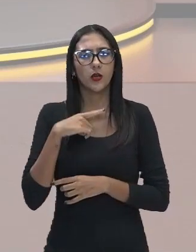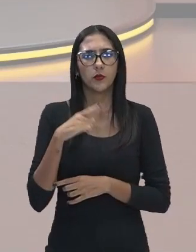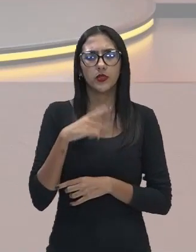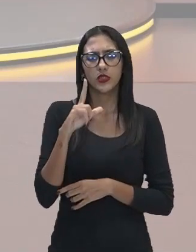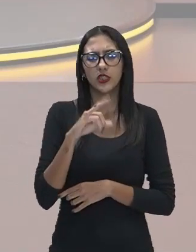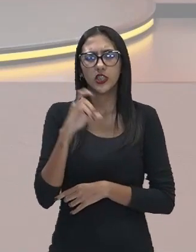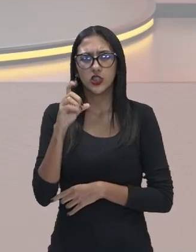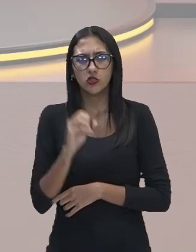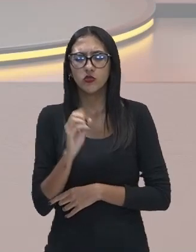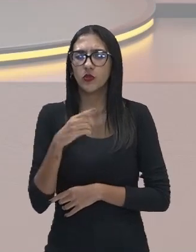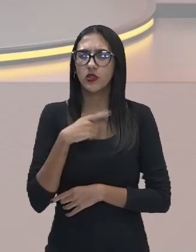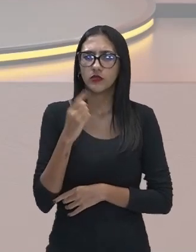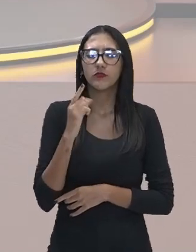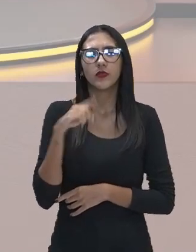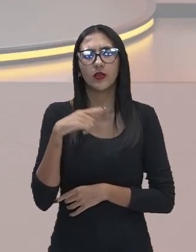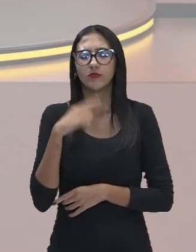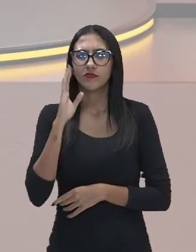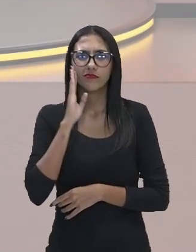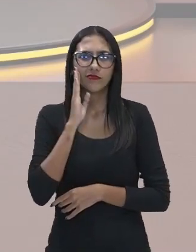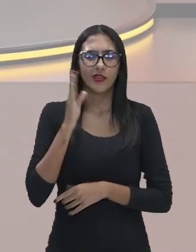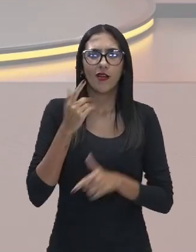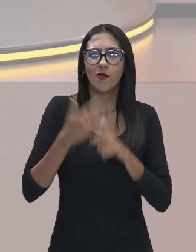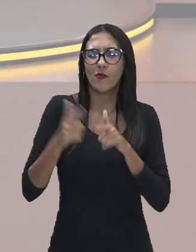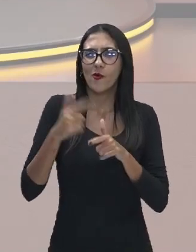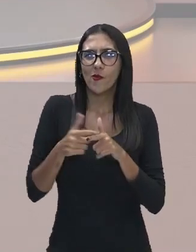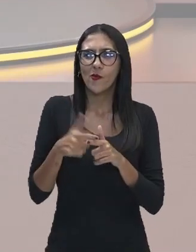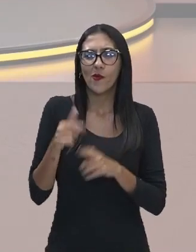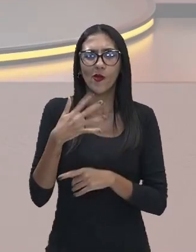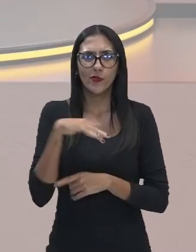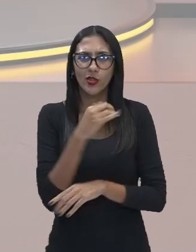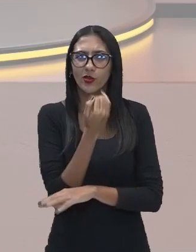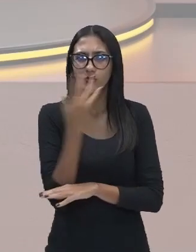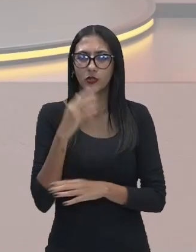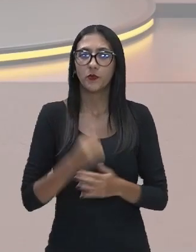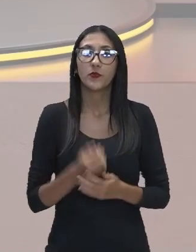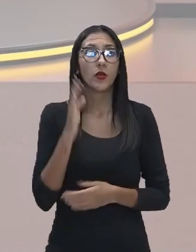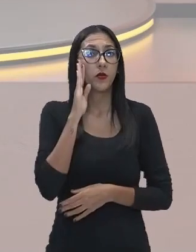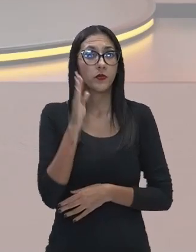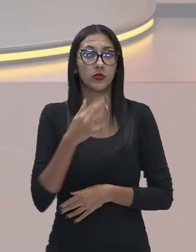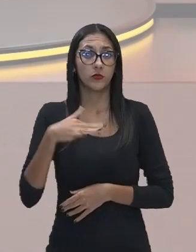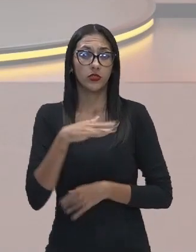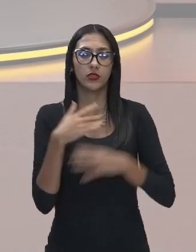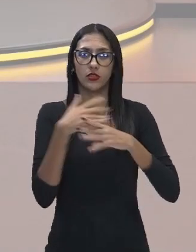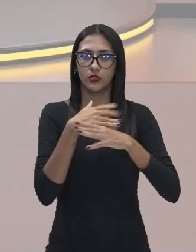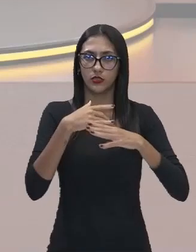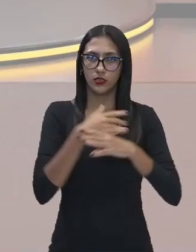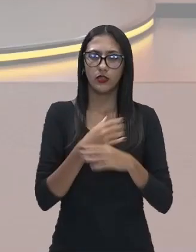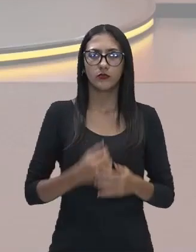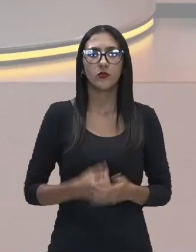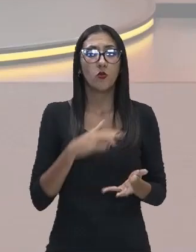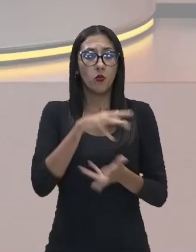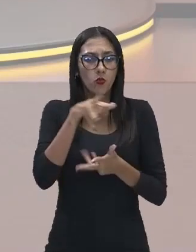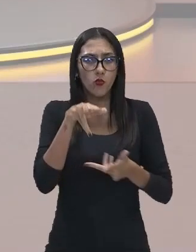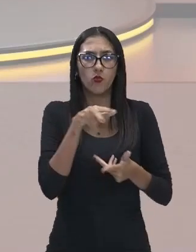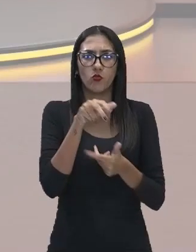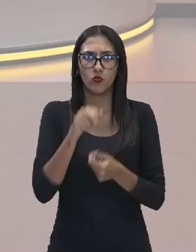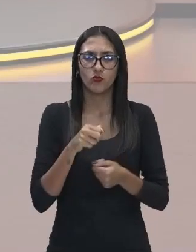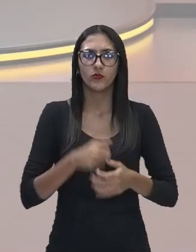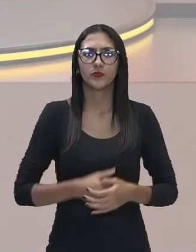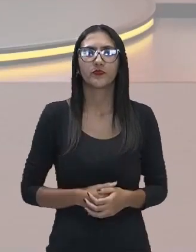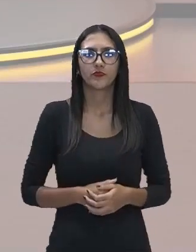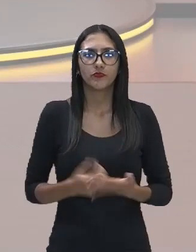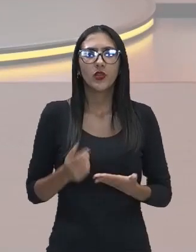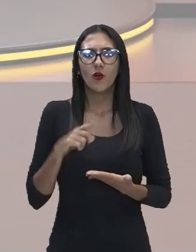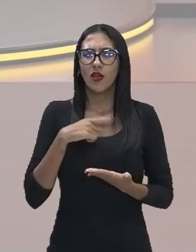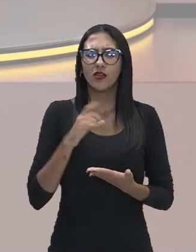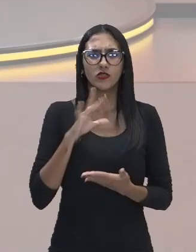sem sobra de dúvida, um dos maiores impactos ambientais, especialmente urbanos, em todo o mundo. Então não é uma